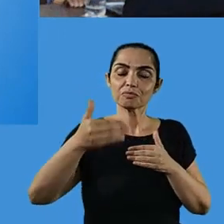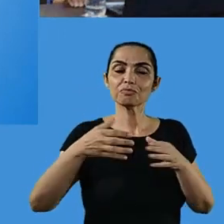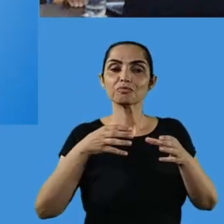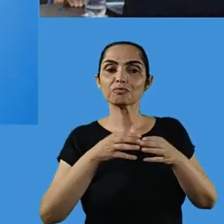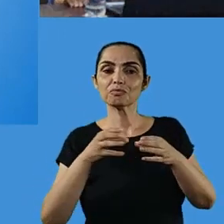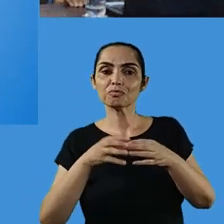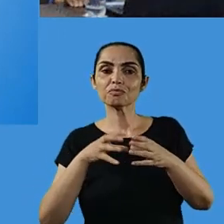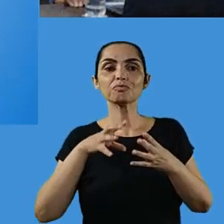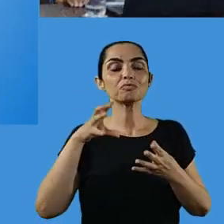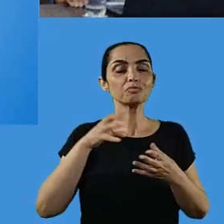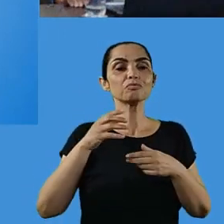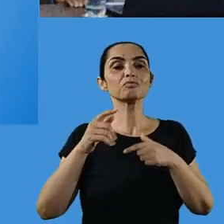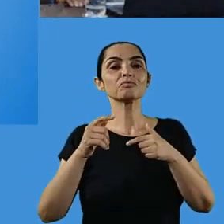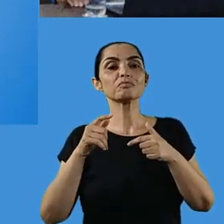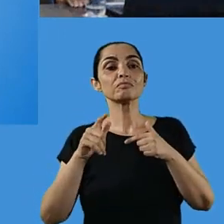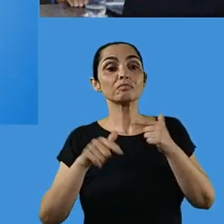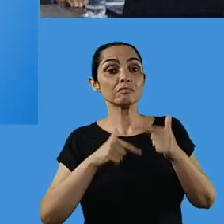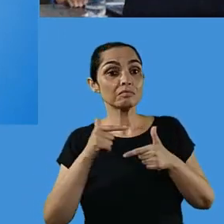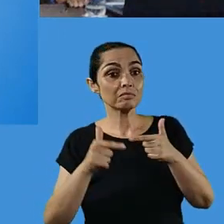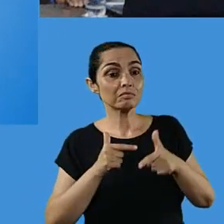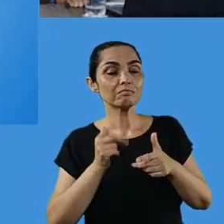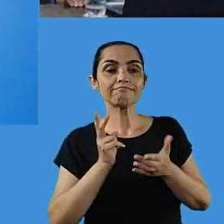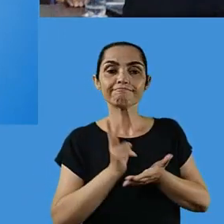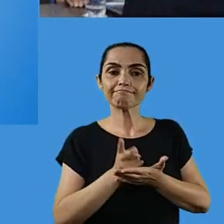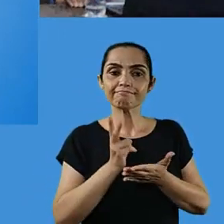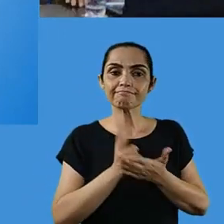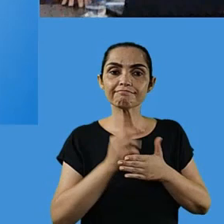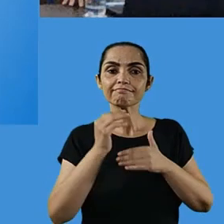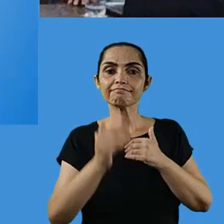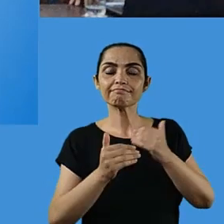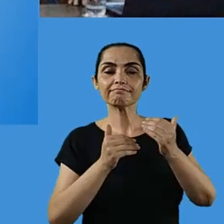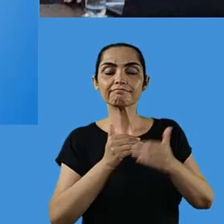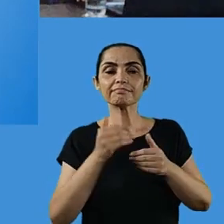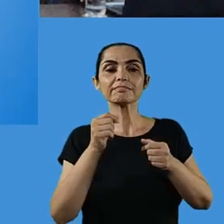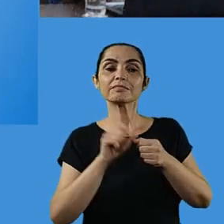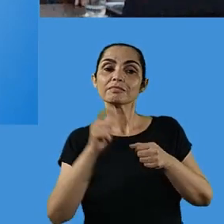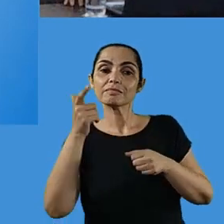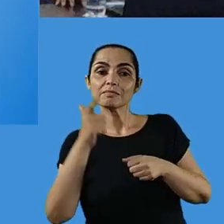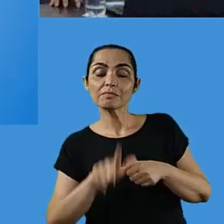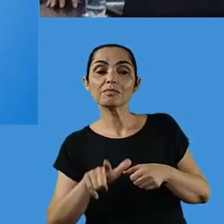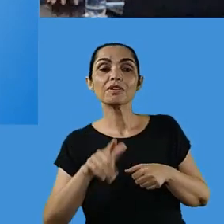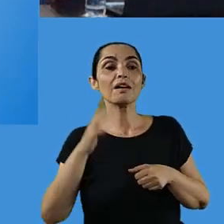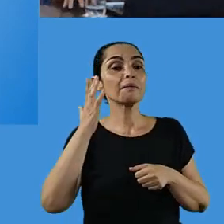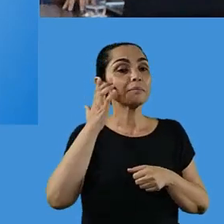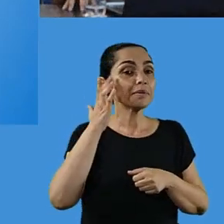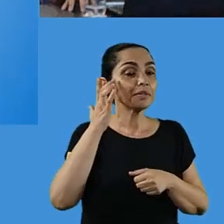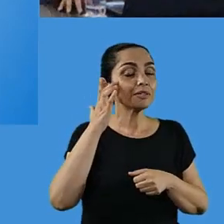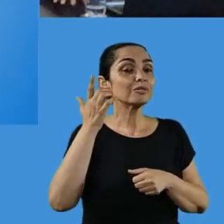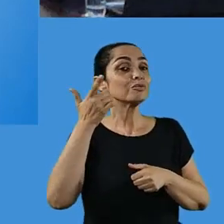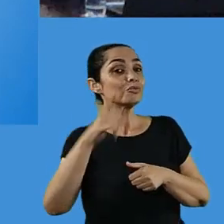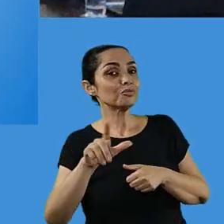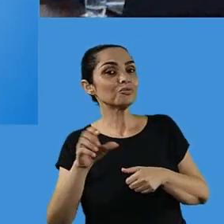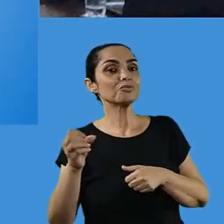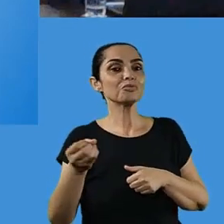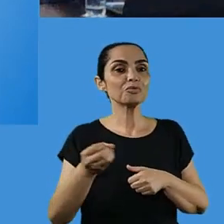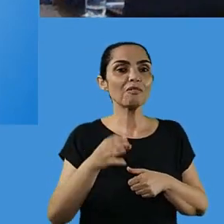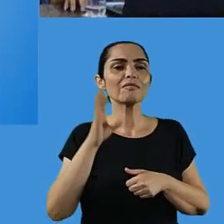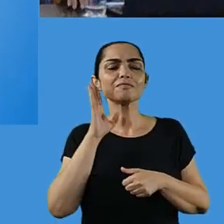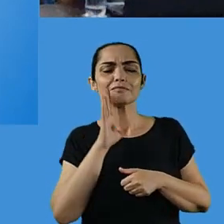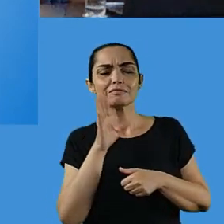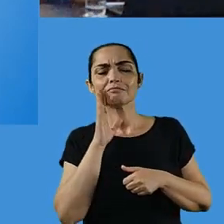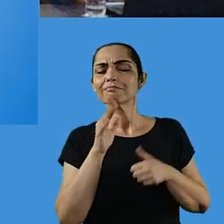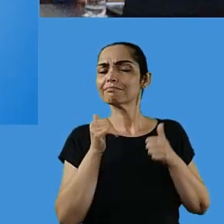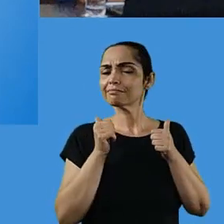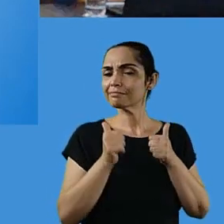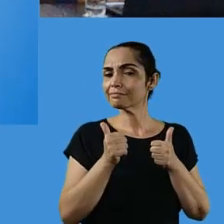realidade dessa população, trabalhar de uma forma contínua, trazendo o gostinho de quero mais, amanhã eu vou voltar, porque sempre tem uma coisa